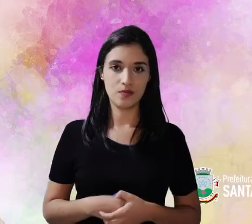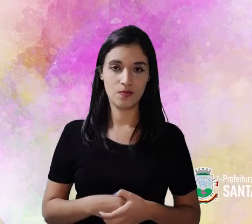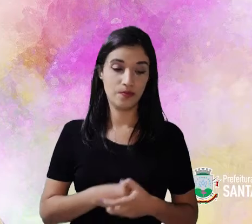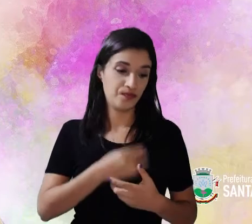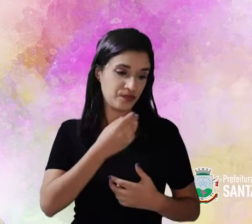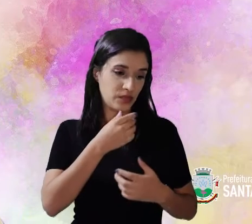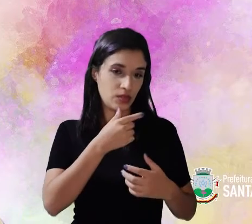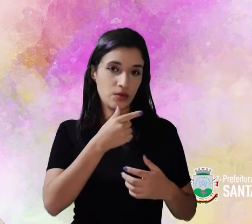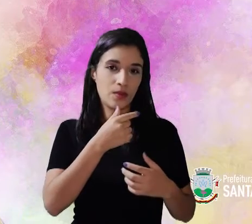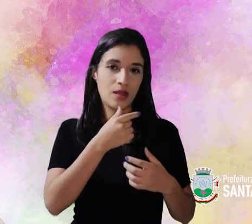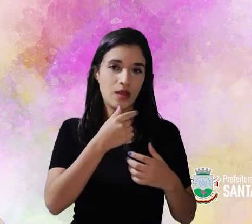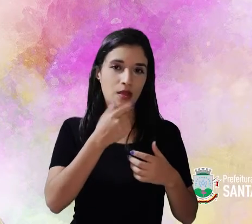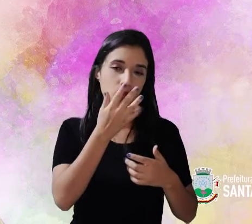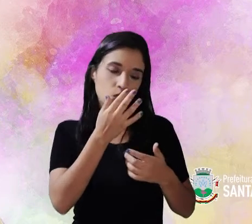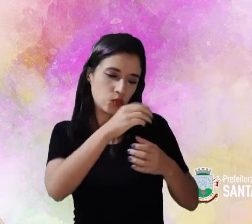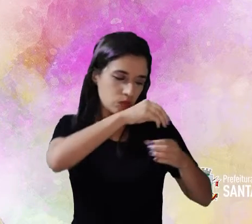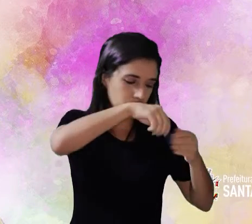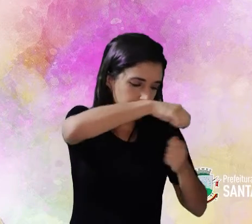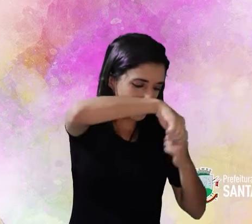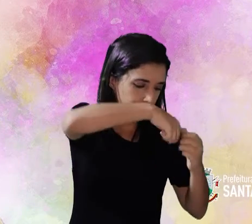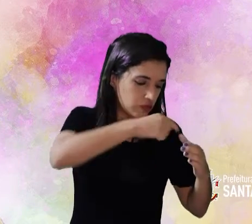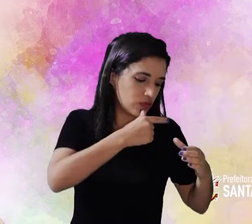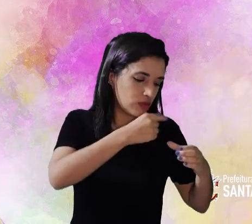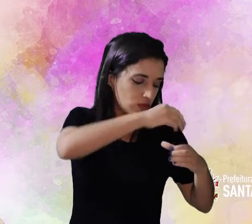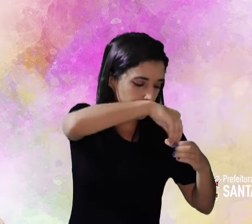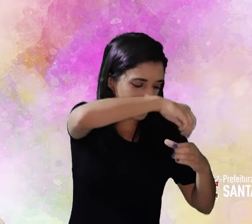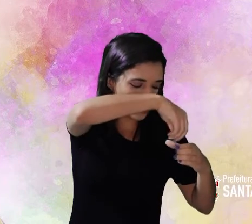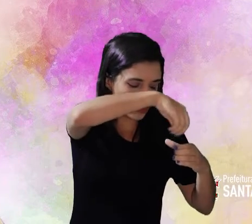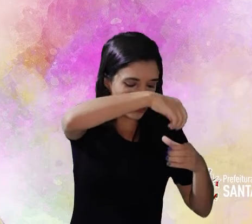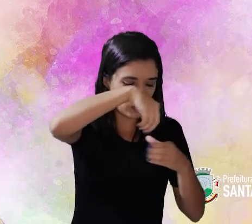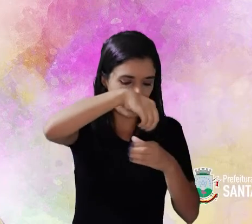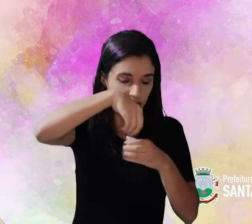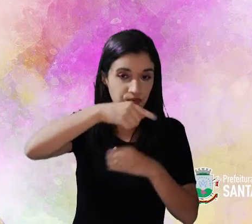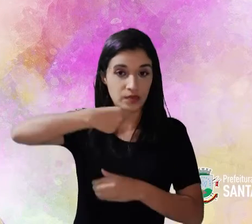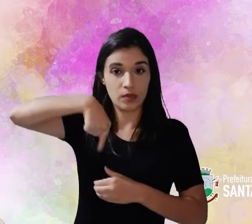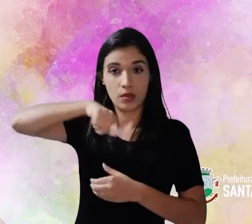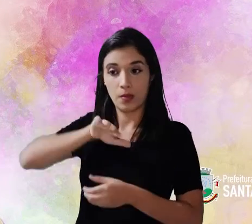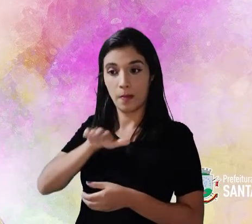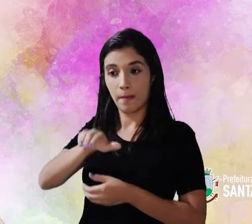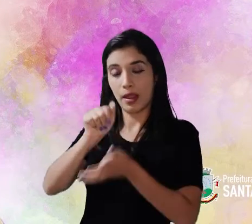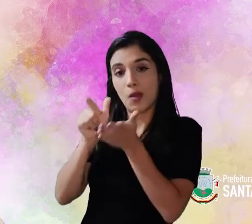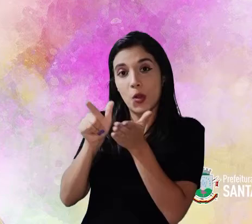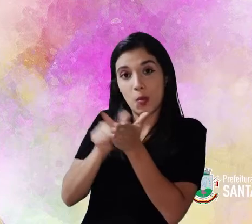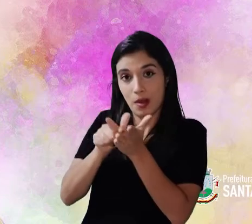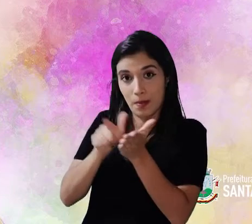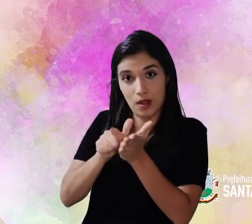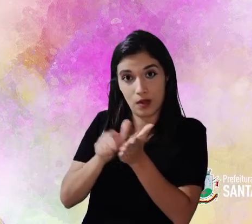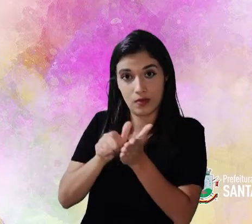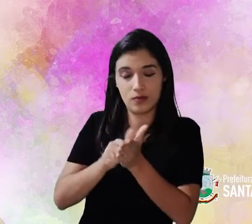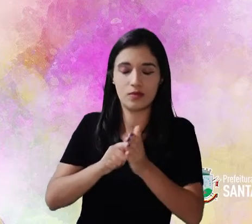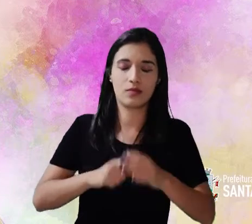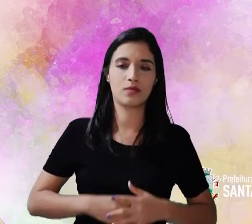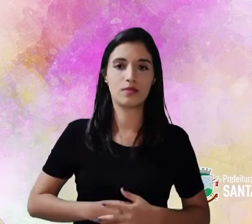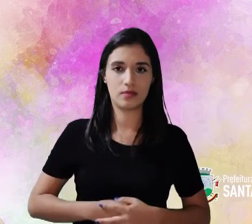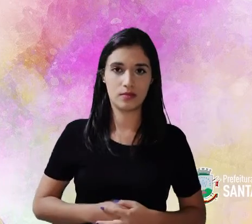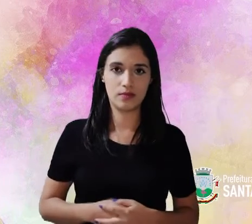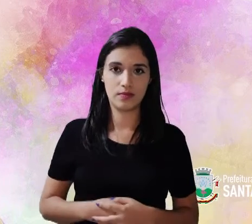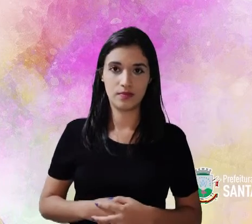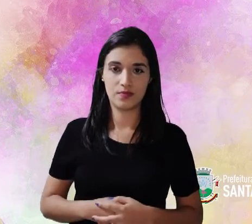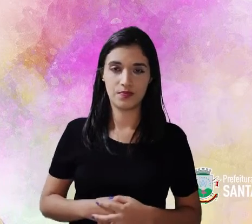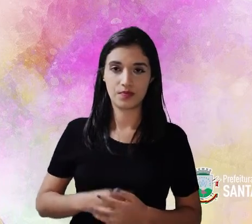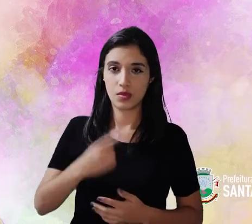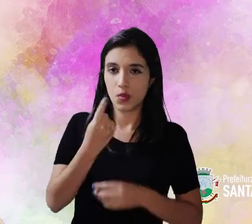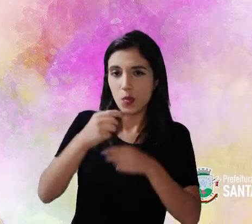Enquanto essas cores se misturam nós vamos pegar o papel toalha